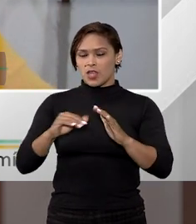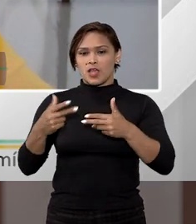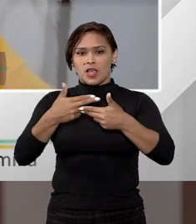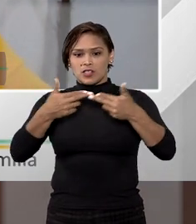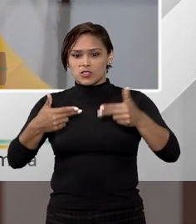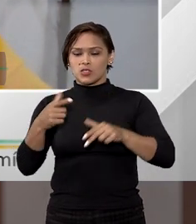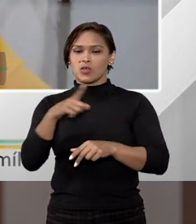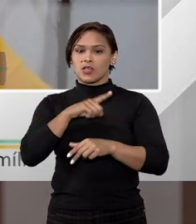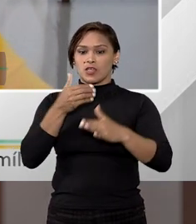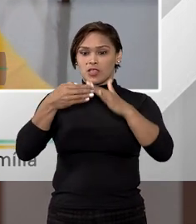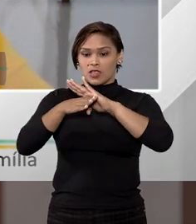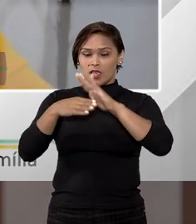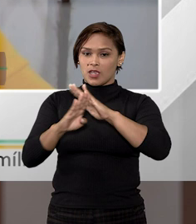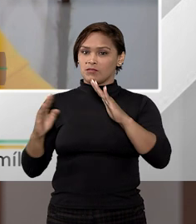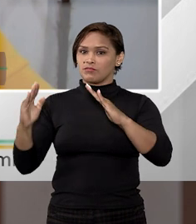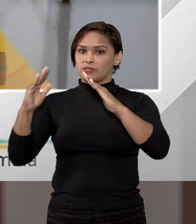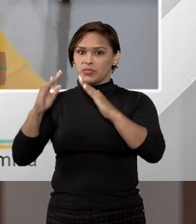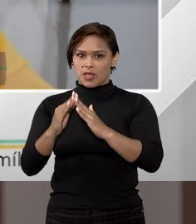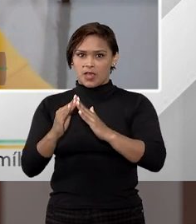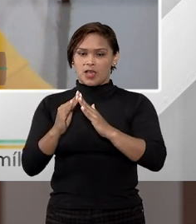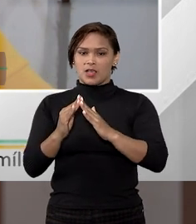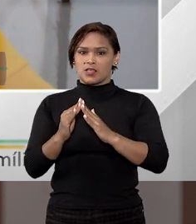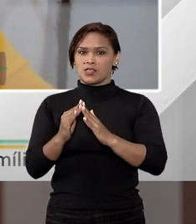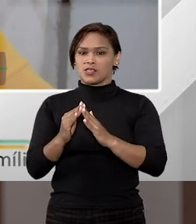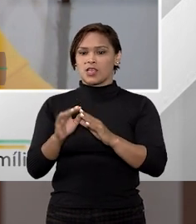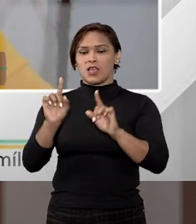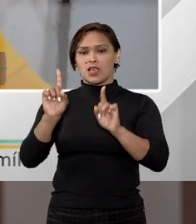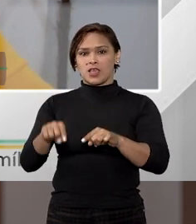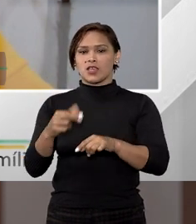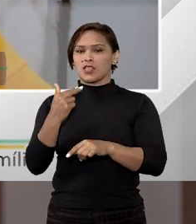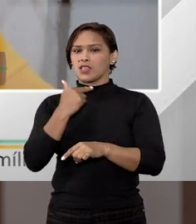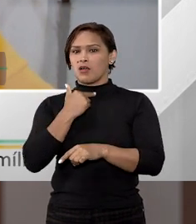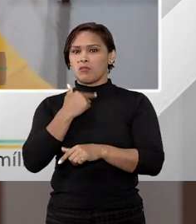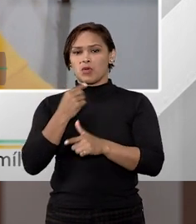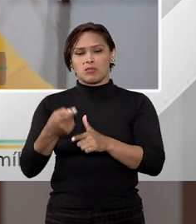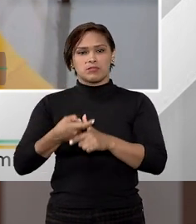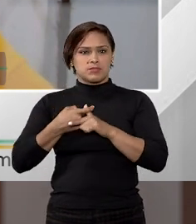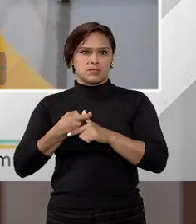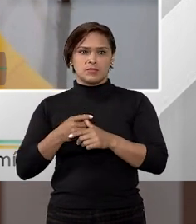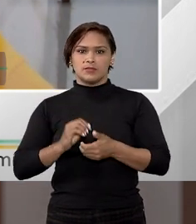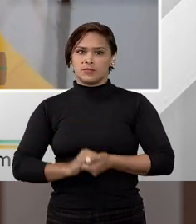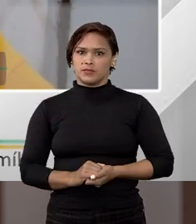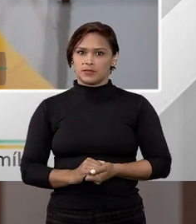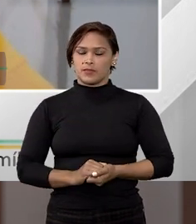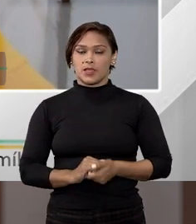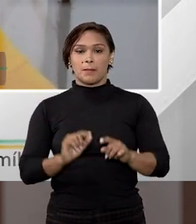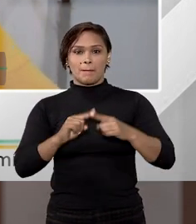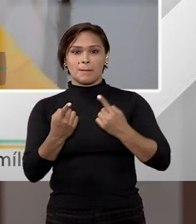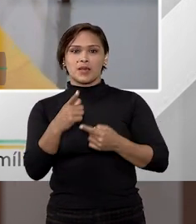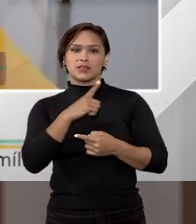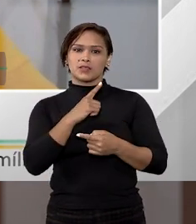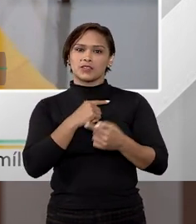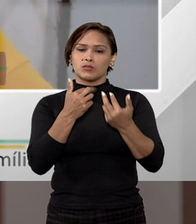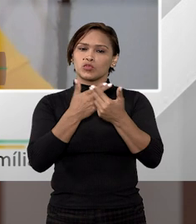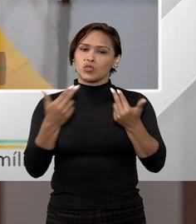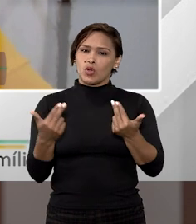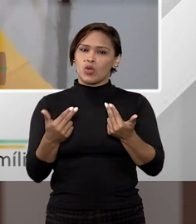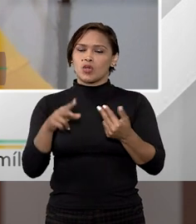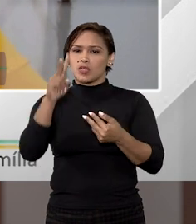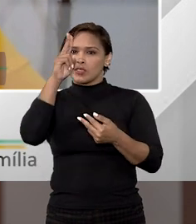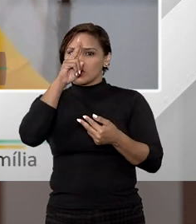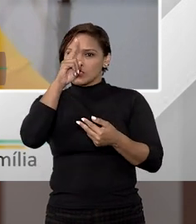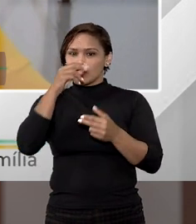bens móveis estão dentro da residência, eles são empenhoráveis. Bom, mas nós temos toda